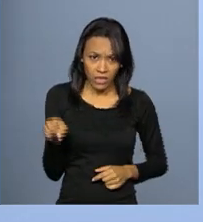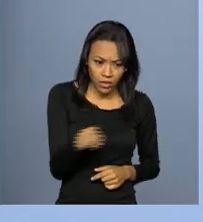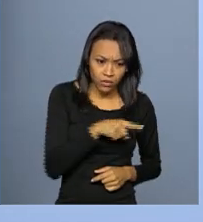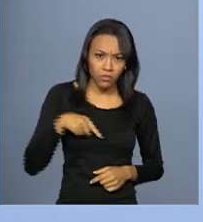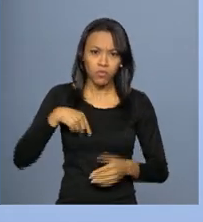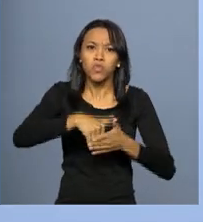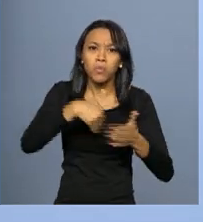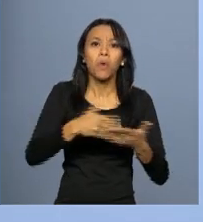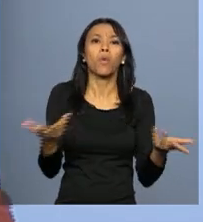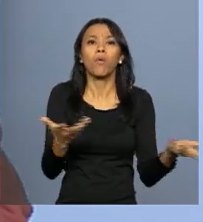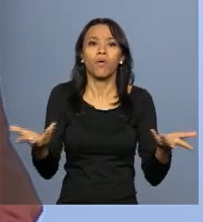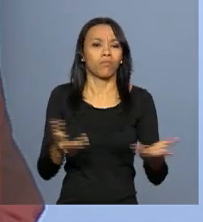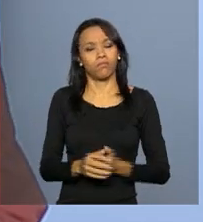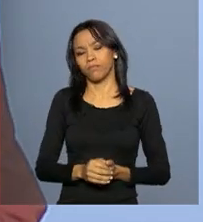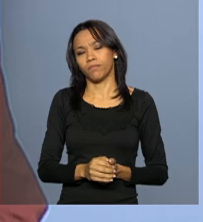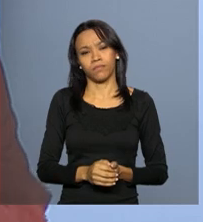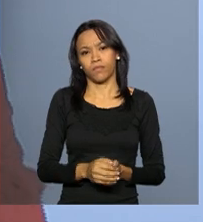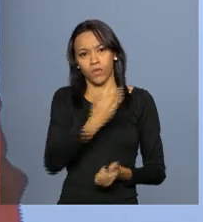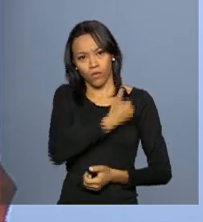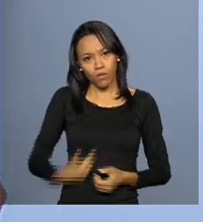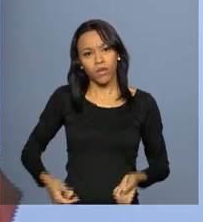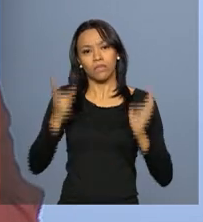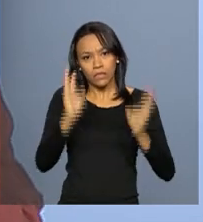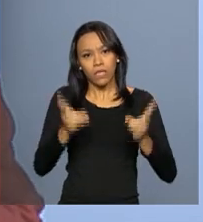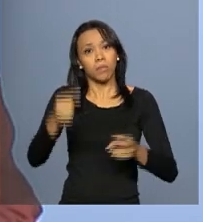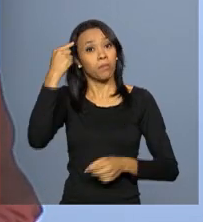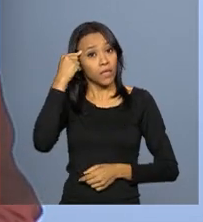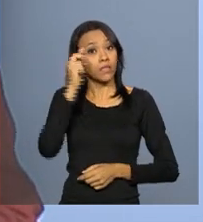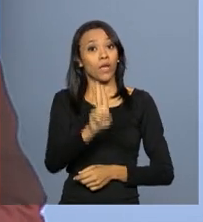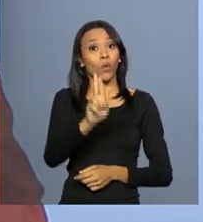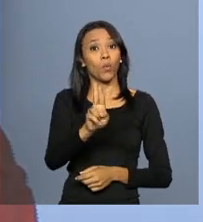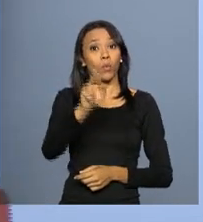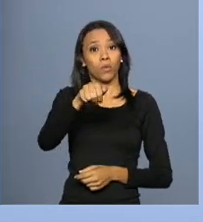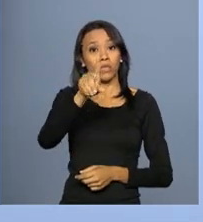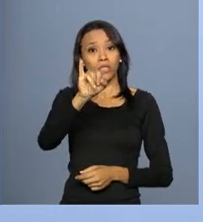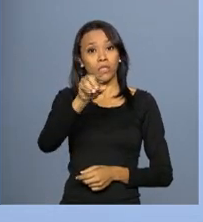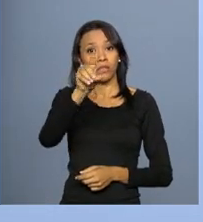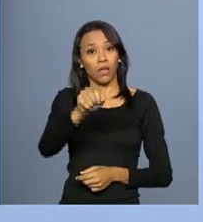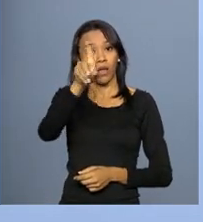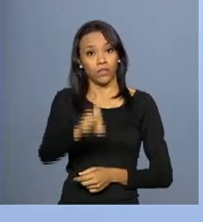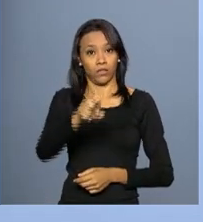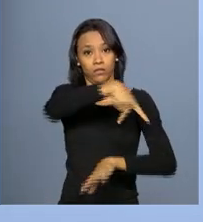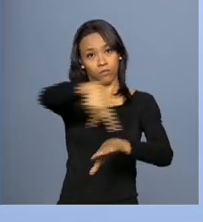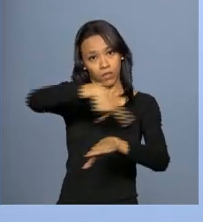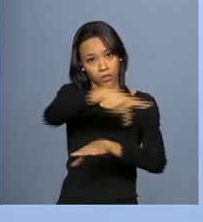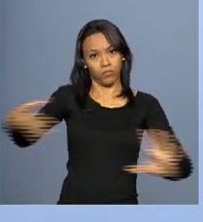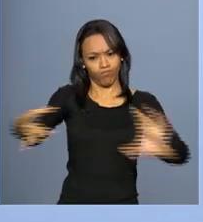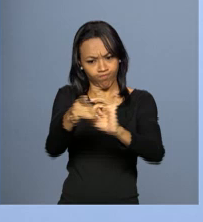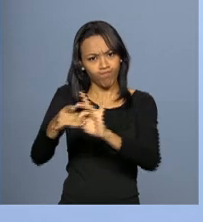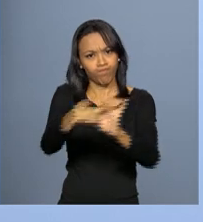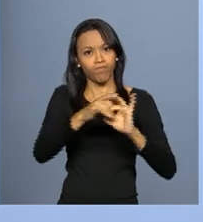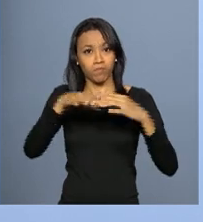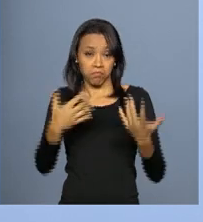de futebol. Um governo sempre quer a unidade do país. E a oposição